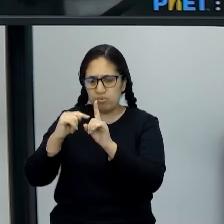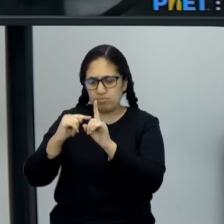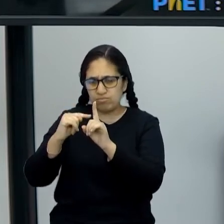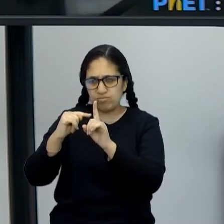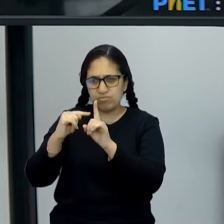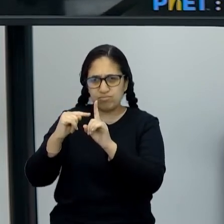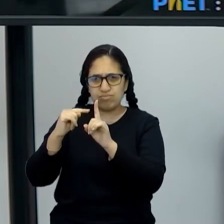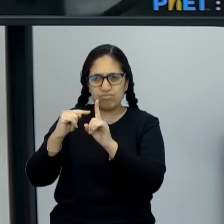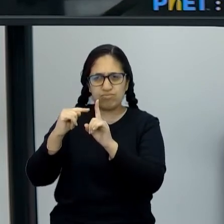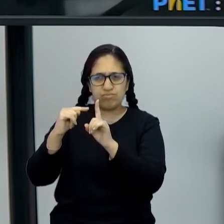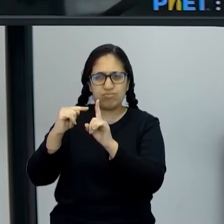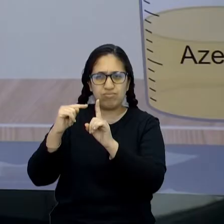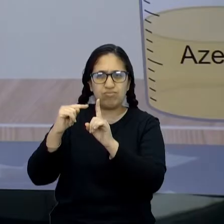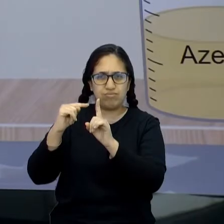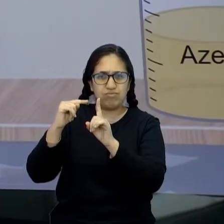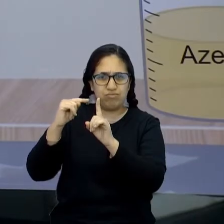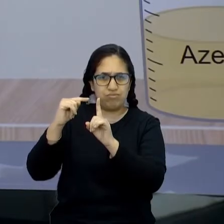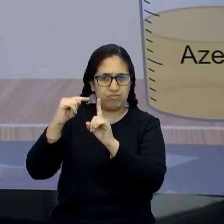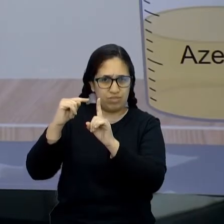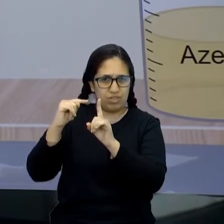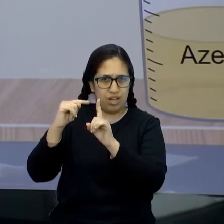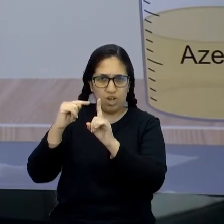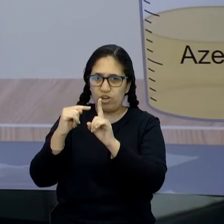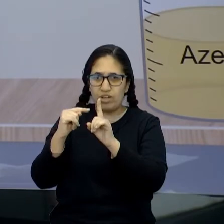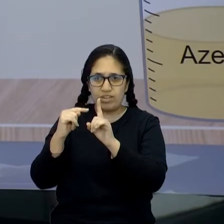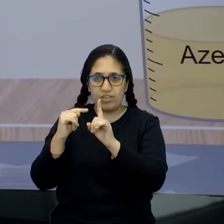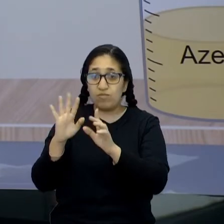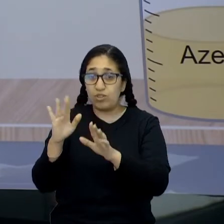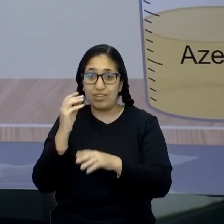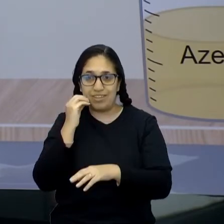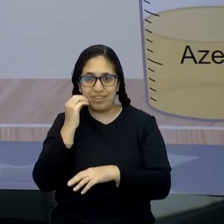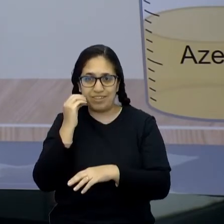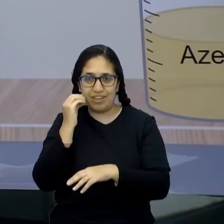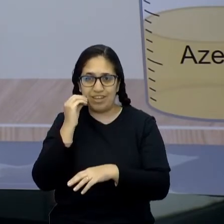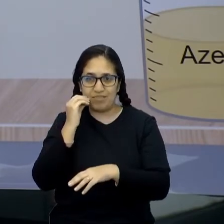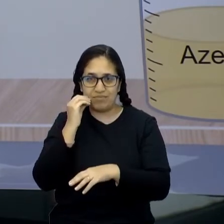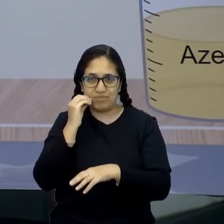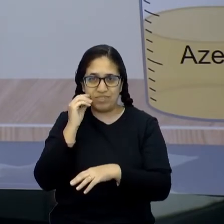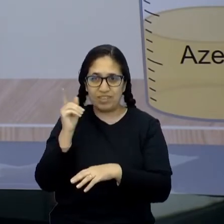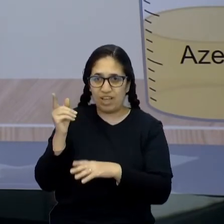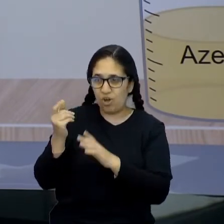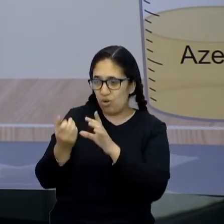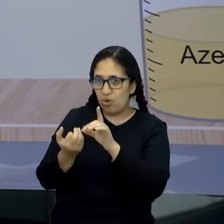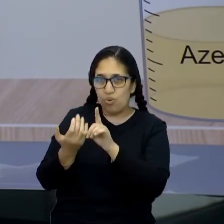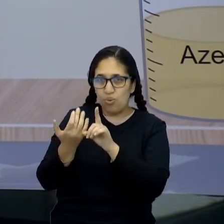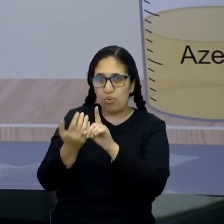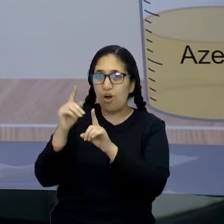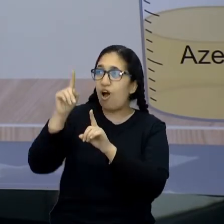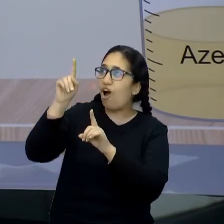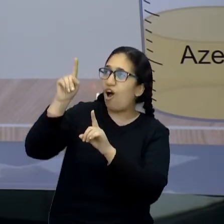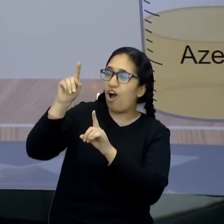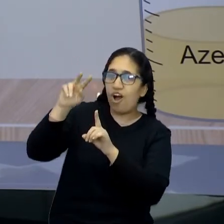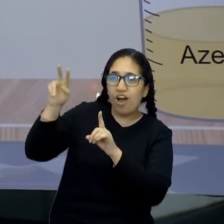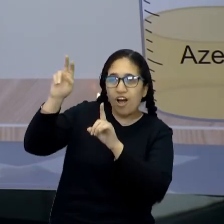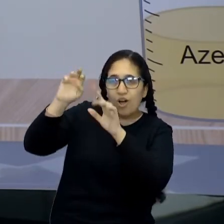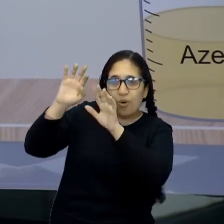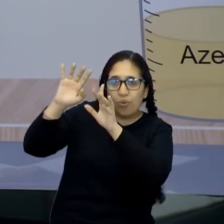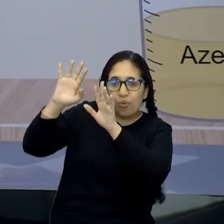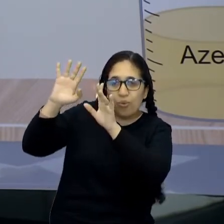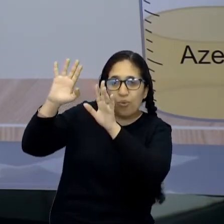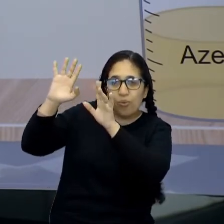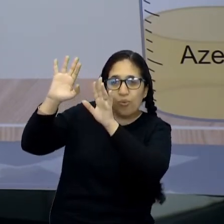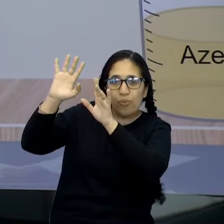temperatura. Mas quando você oferece muito calor, deixa eu ver se eu consigo segurar, talvez vocês consigam ver,